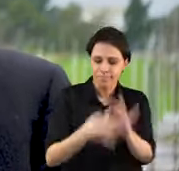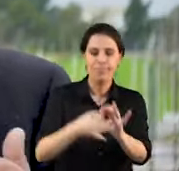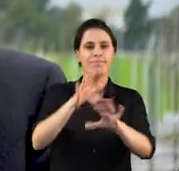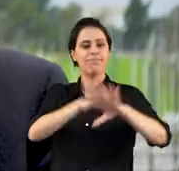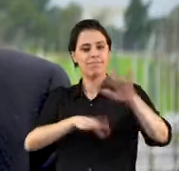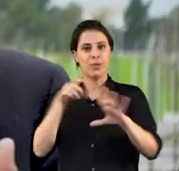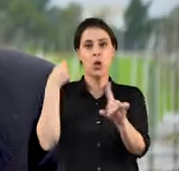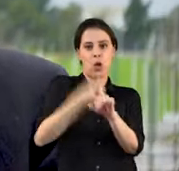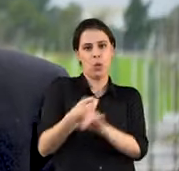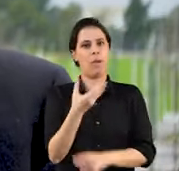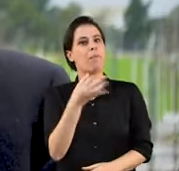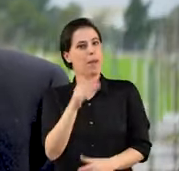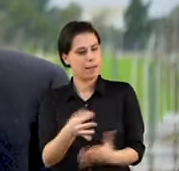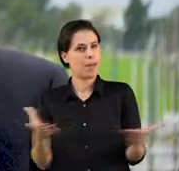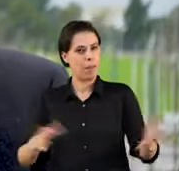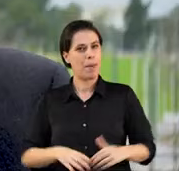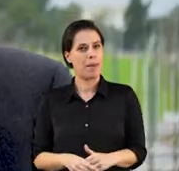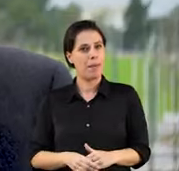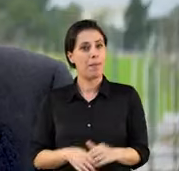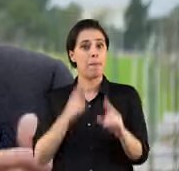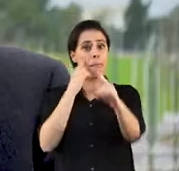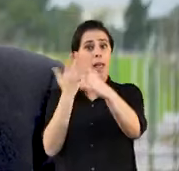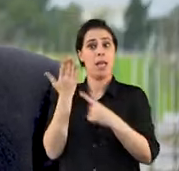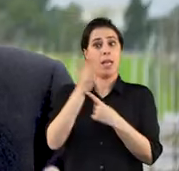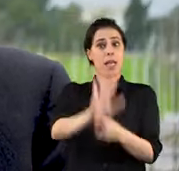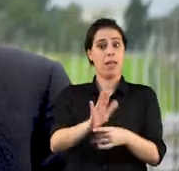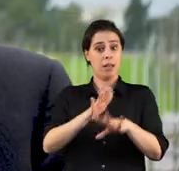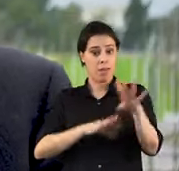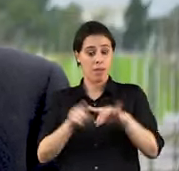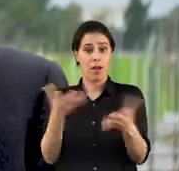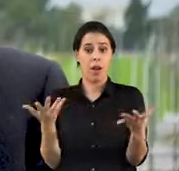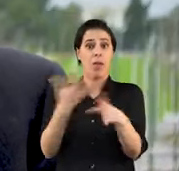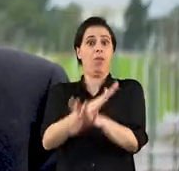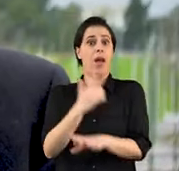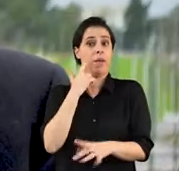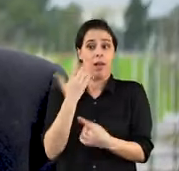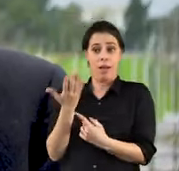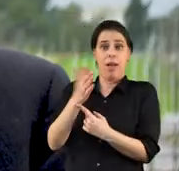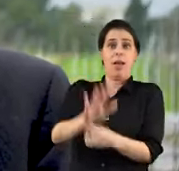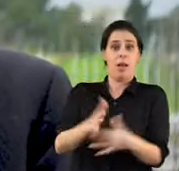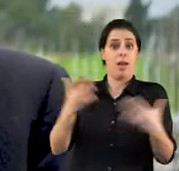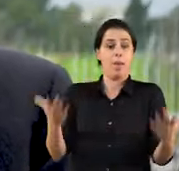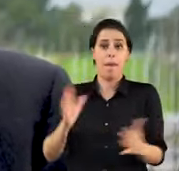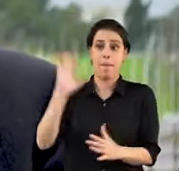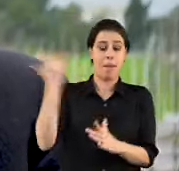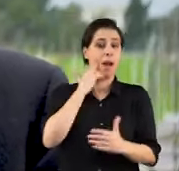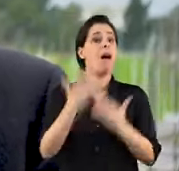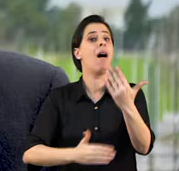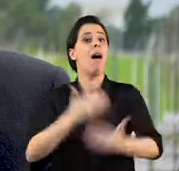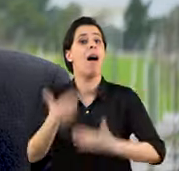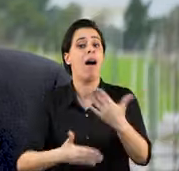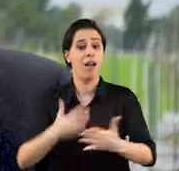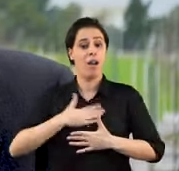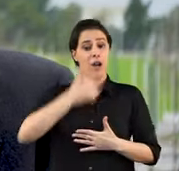contado com a ação e a luta do PCP. E de que é exemplo o ato e o processo da Revolução de Abril. Ato e processo mais